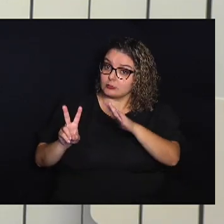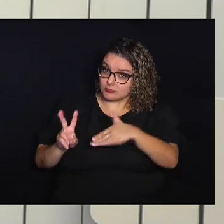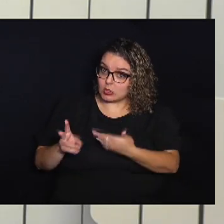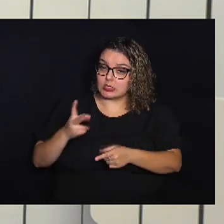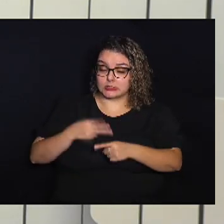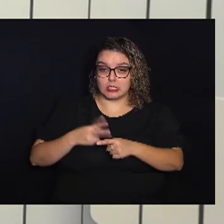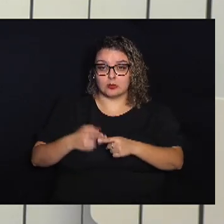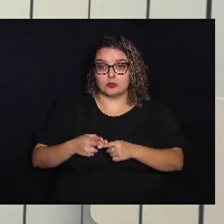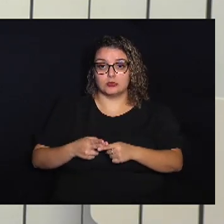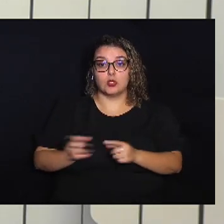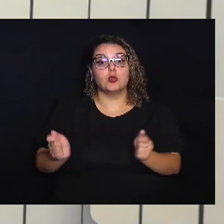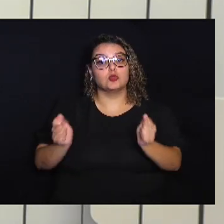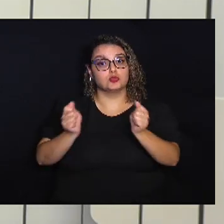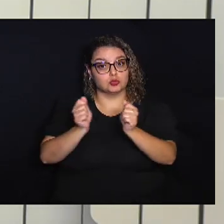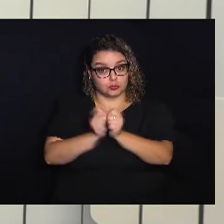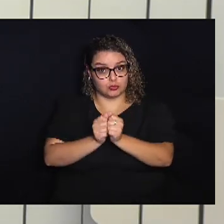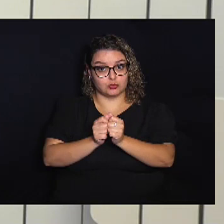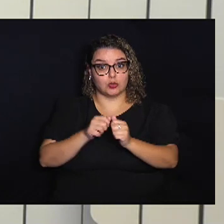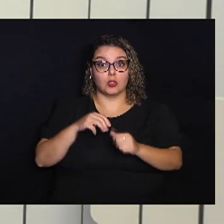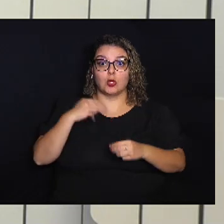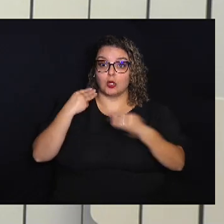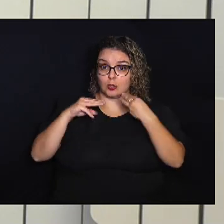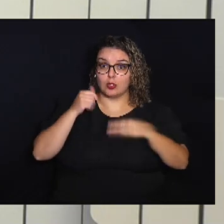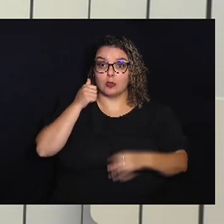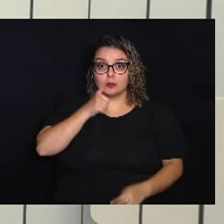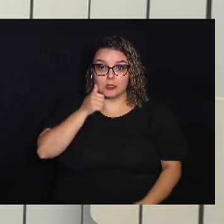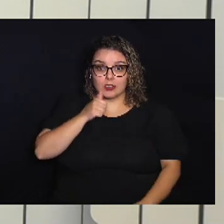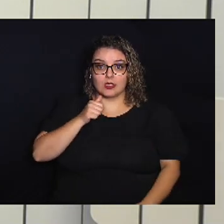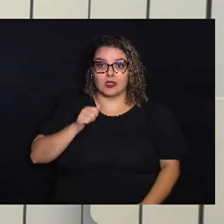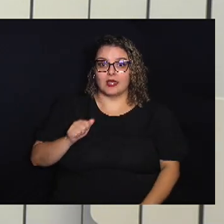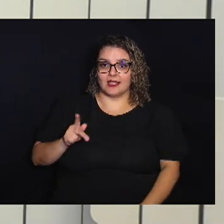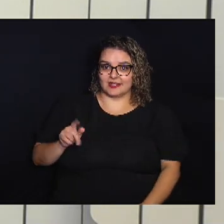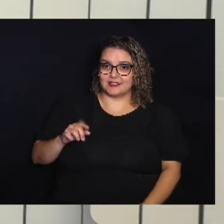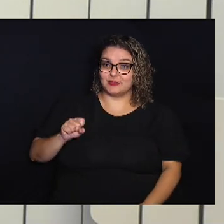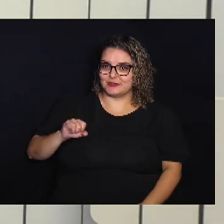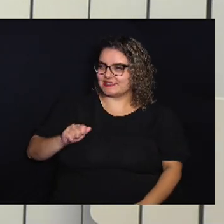Juntamente Com a musicista Aquilsa 7